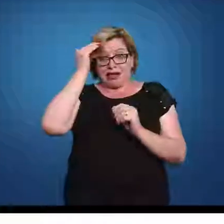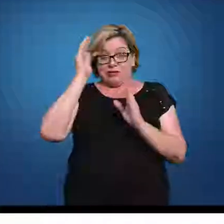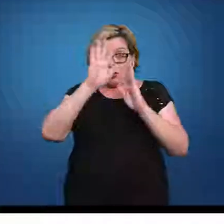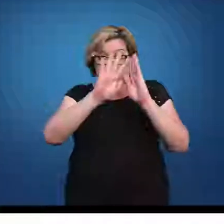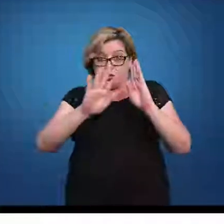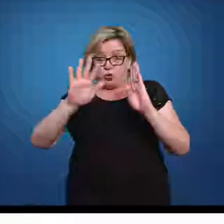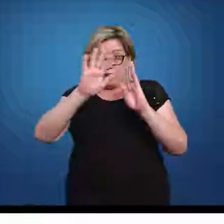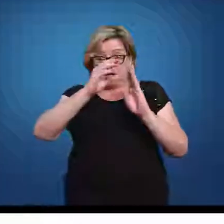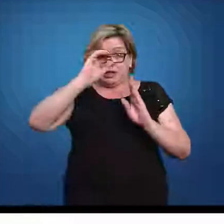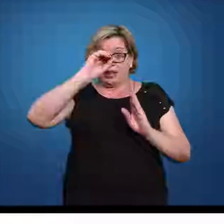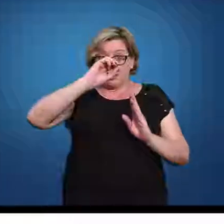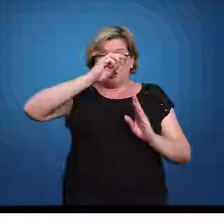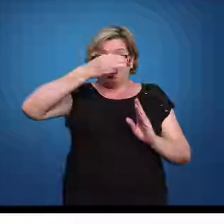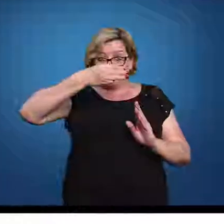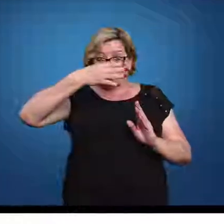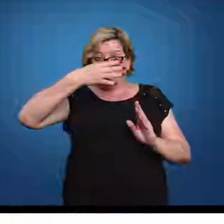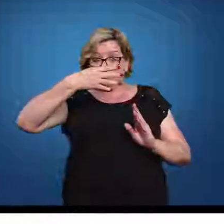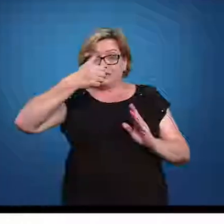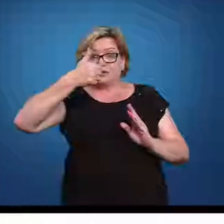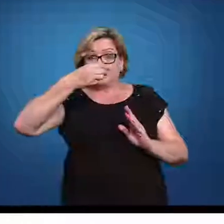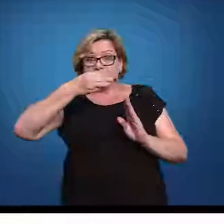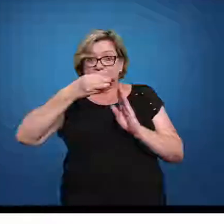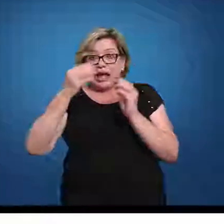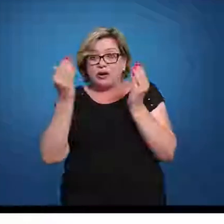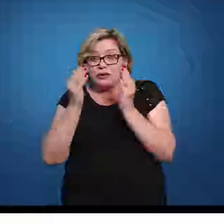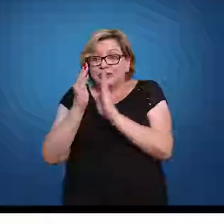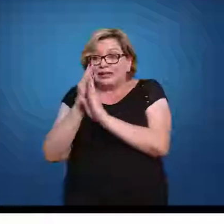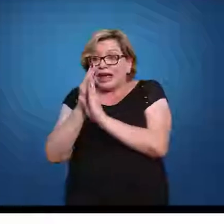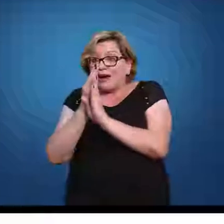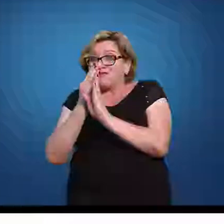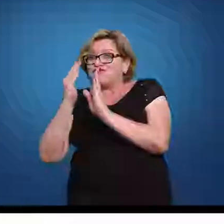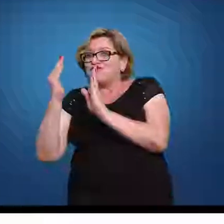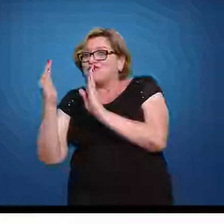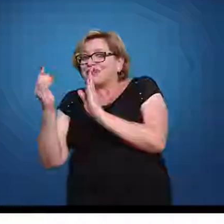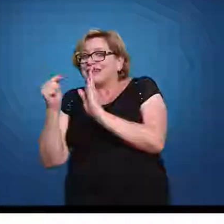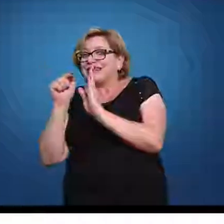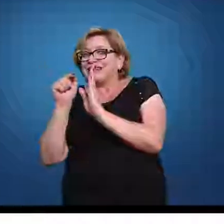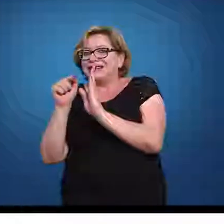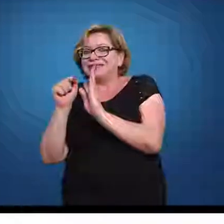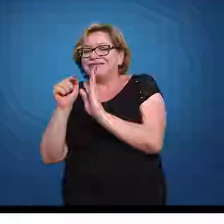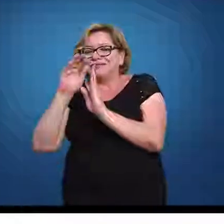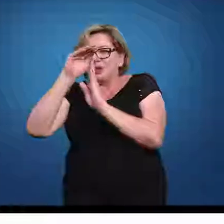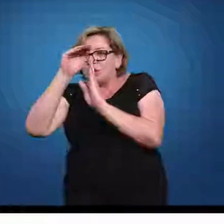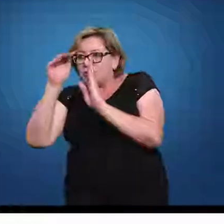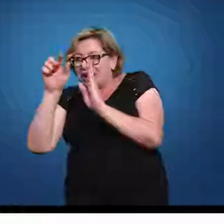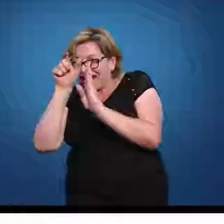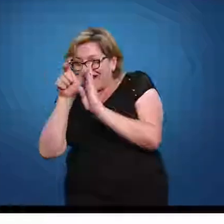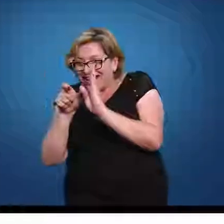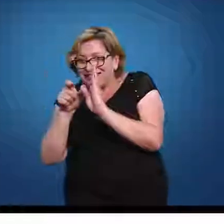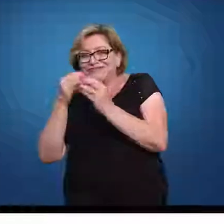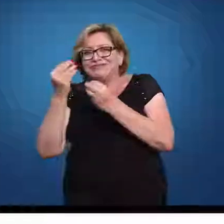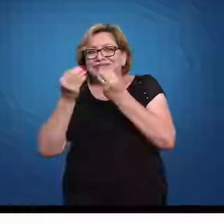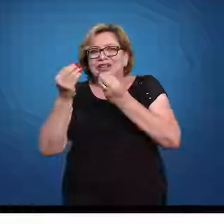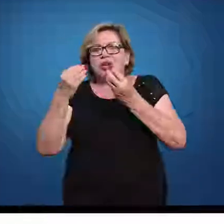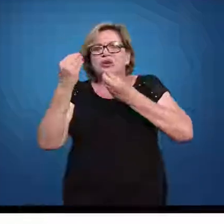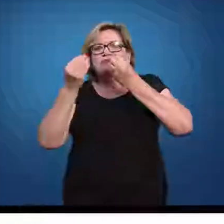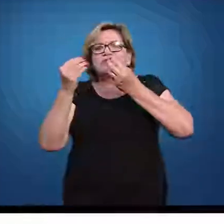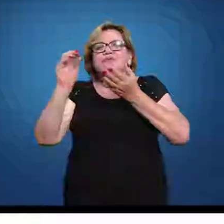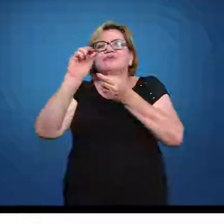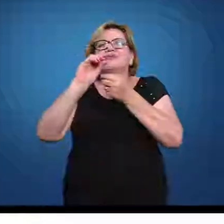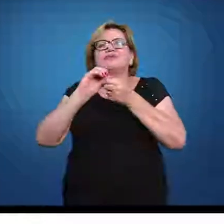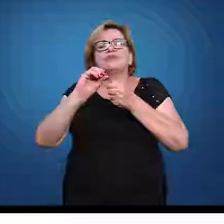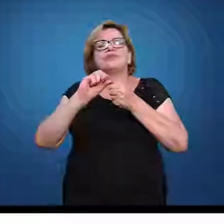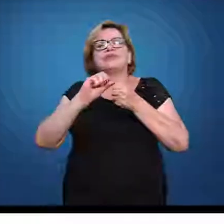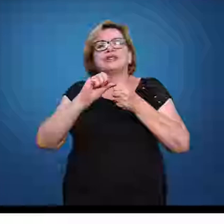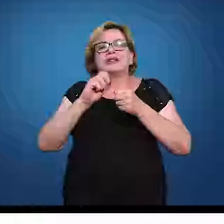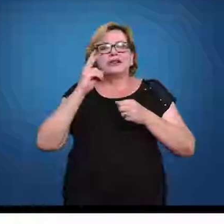0, 34, 13. Você quer o pedaço agora que está à direita do 1 grau. que é esse desenho aqui. Aí você fala, mas como é que eu faço isso?